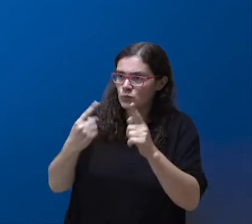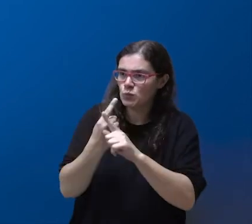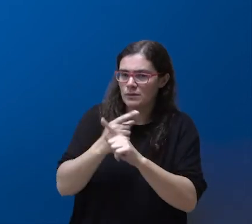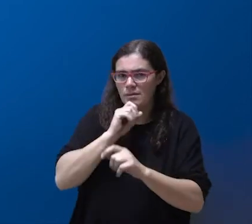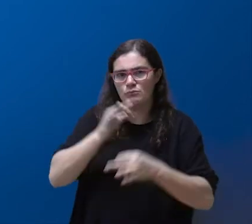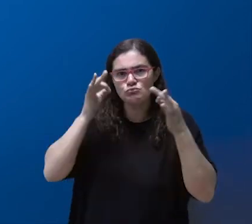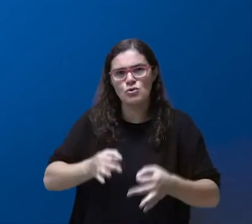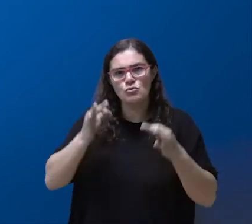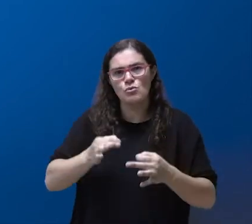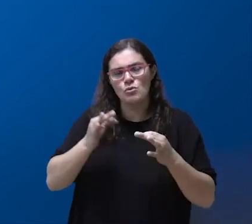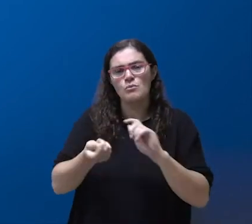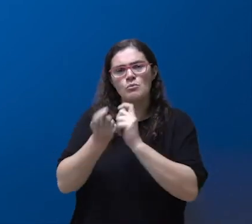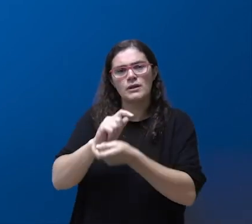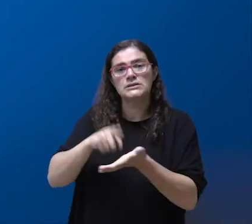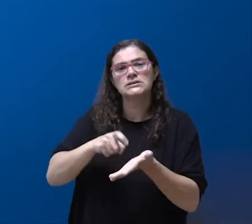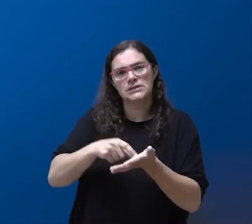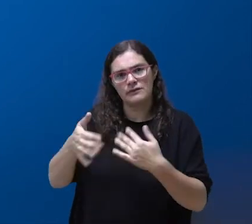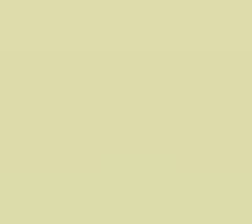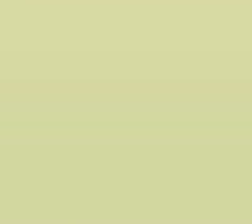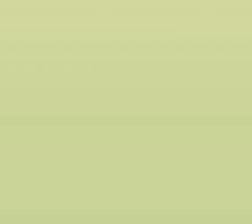todas as mudanças que são necessárias.